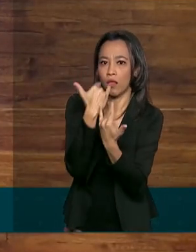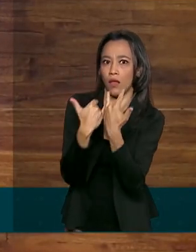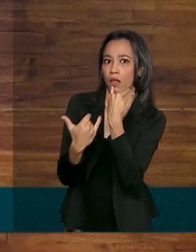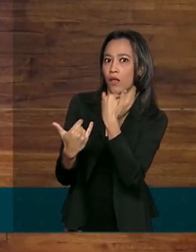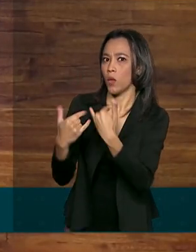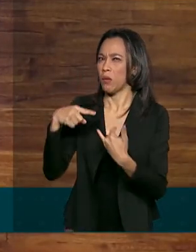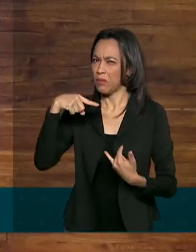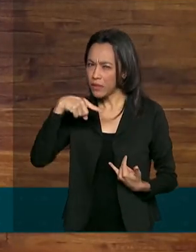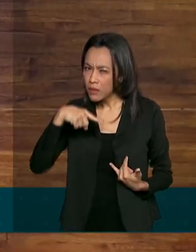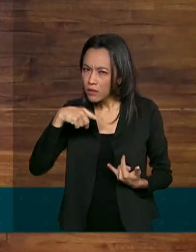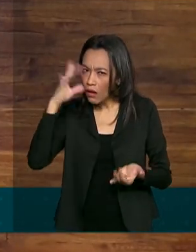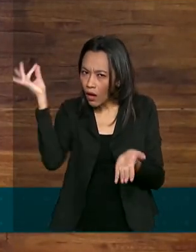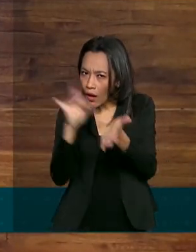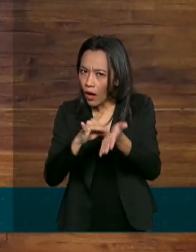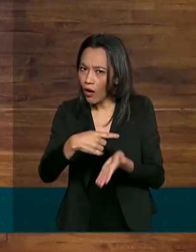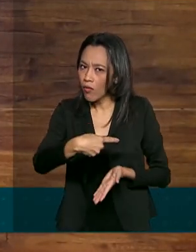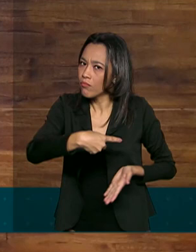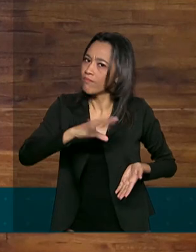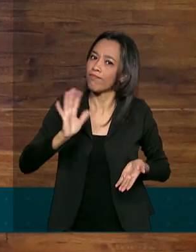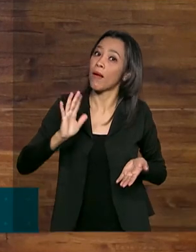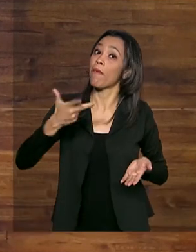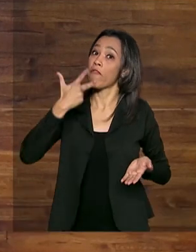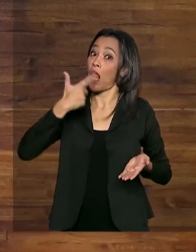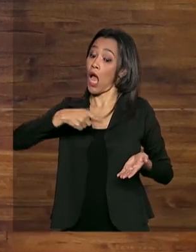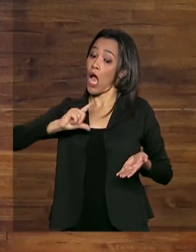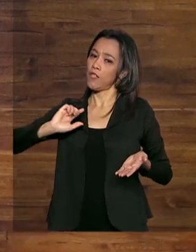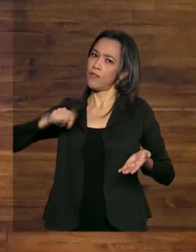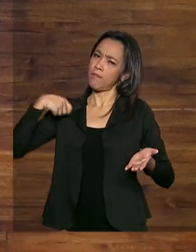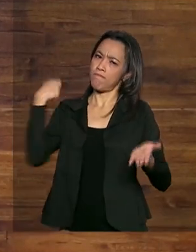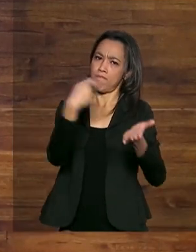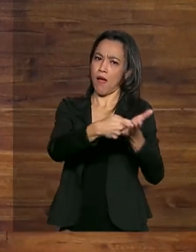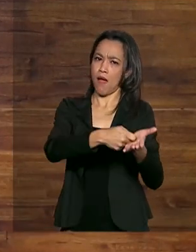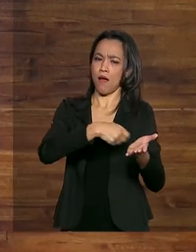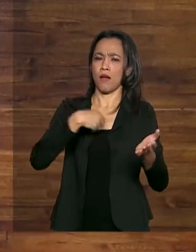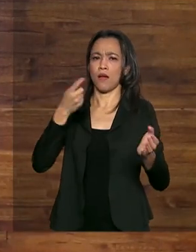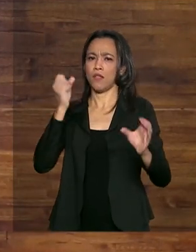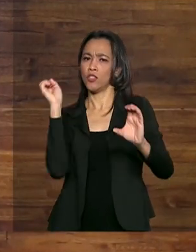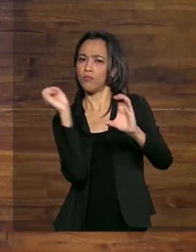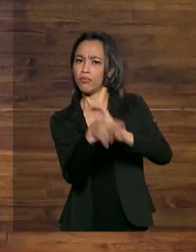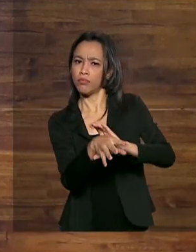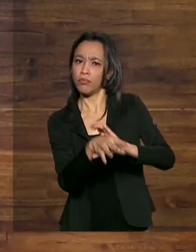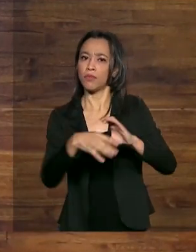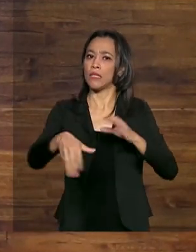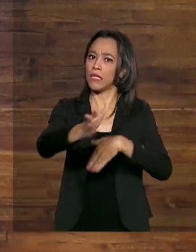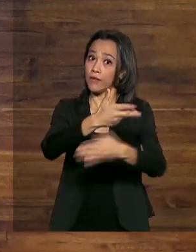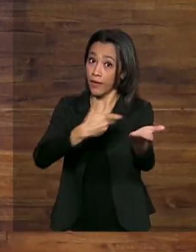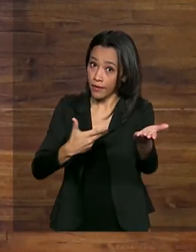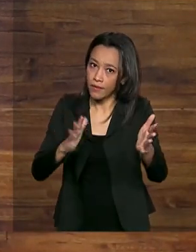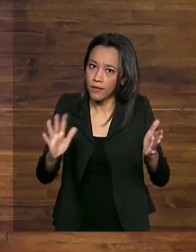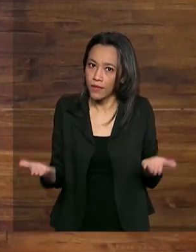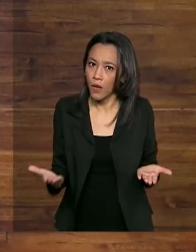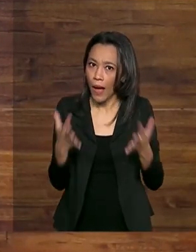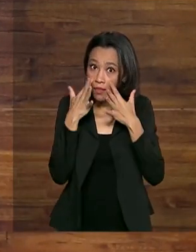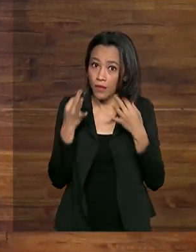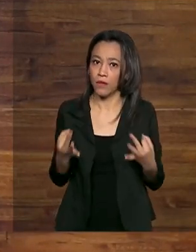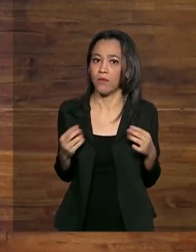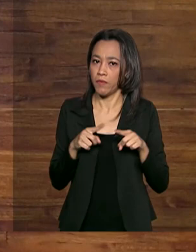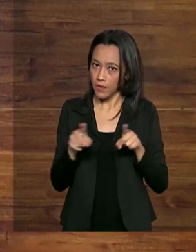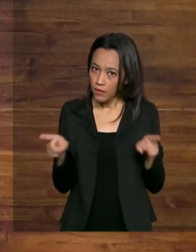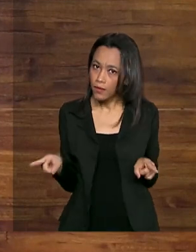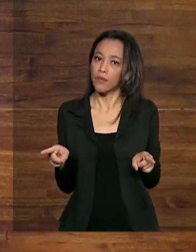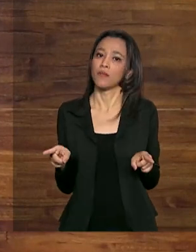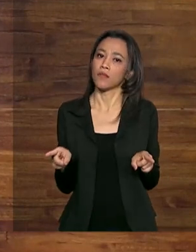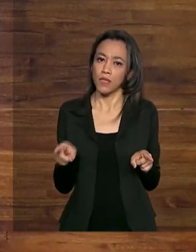condições irreais e que exigem um pagamento prévio, por meio de depósito ou transferência bancária. Então, aqui ficou alerta.